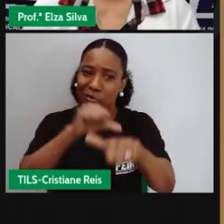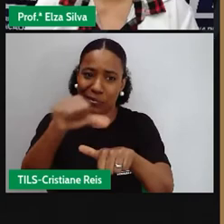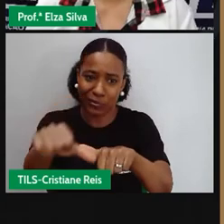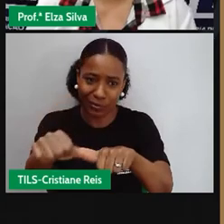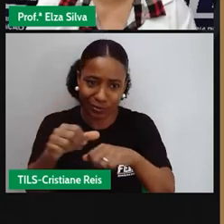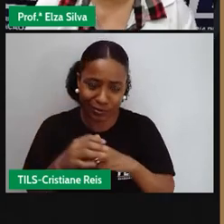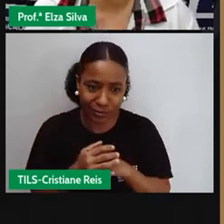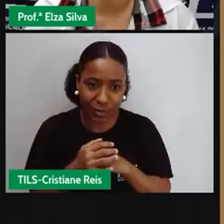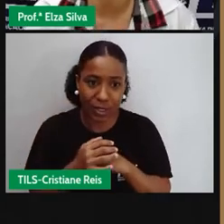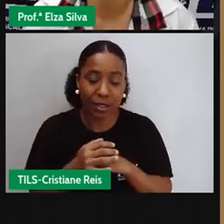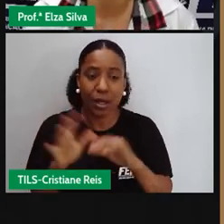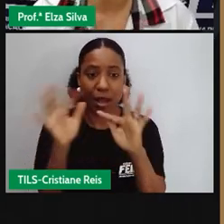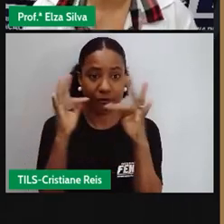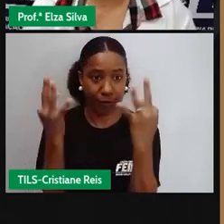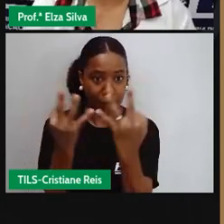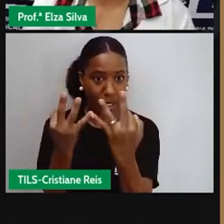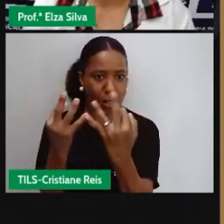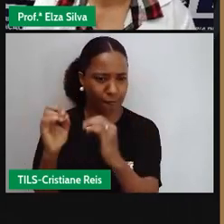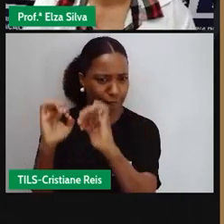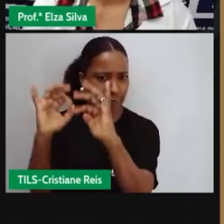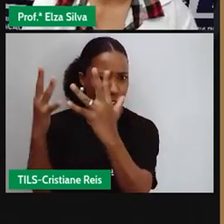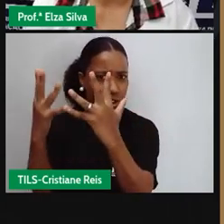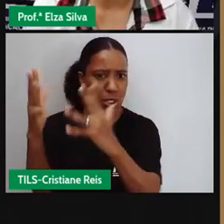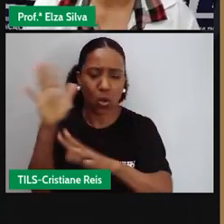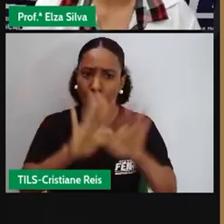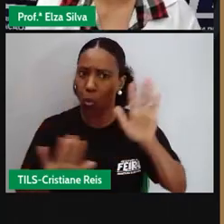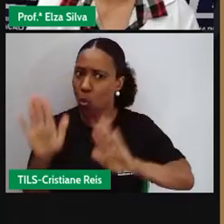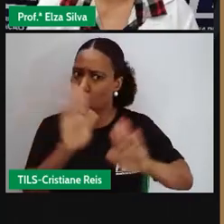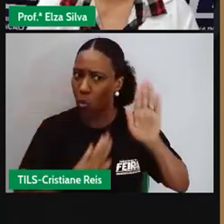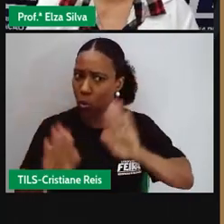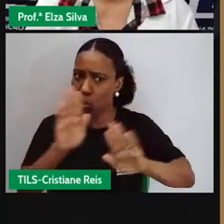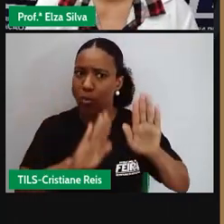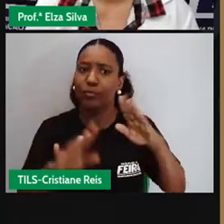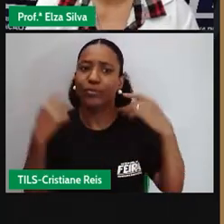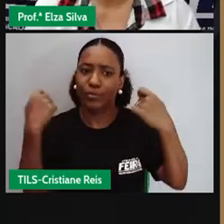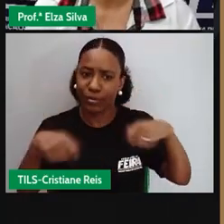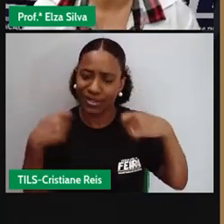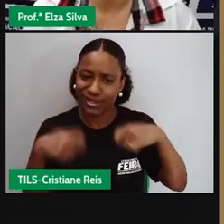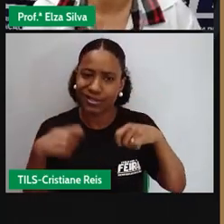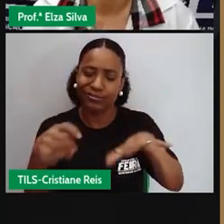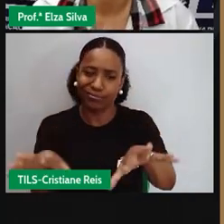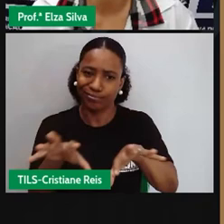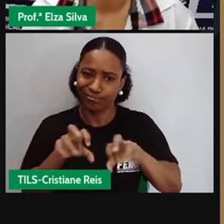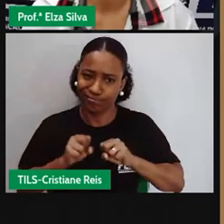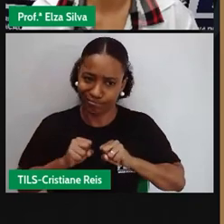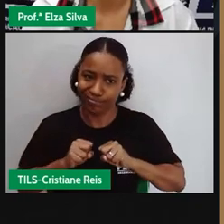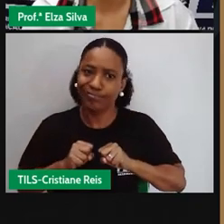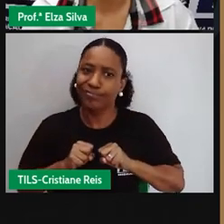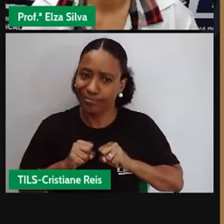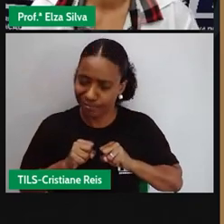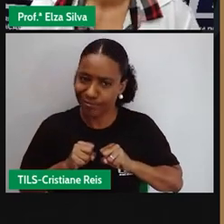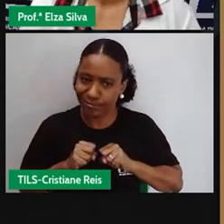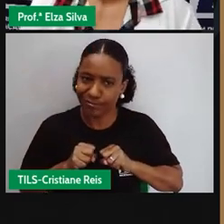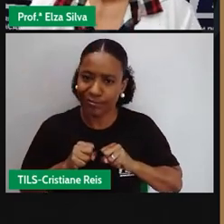devemos ter os cuidados para evitar a contaminação com o coronavírus.